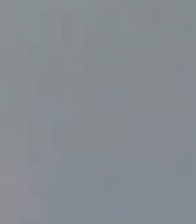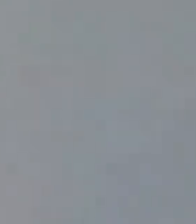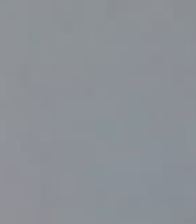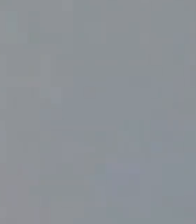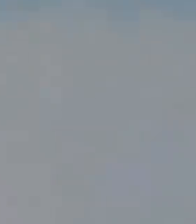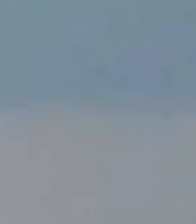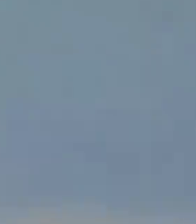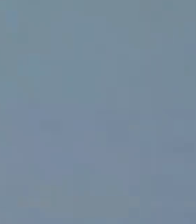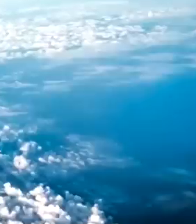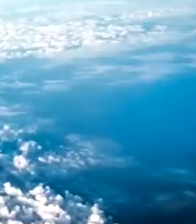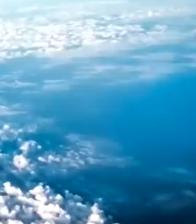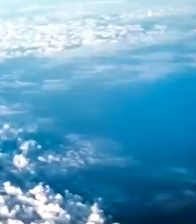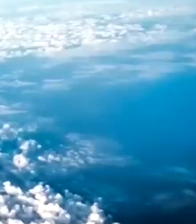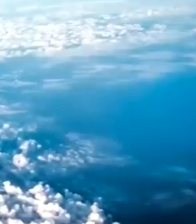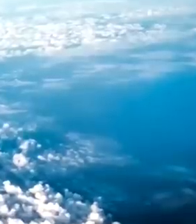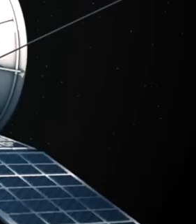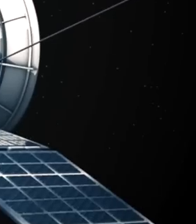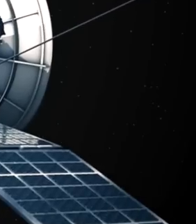Transcrição Quintena